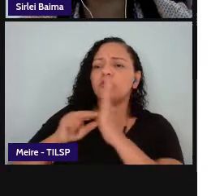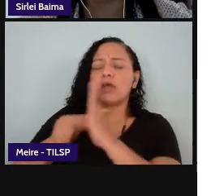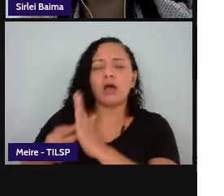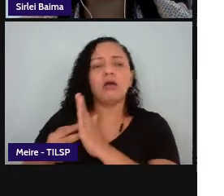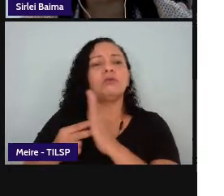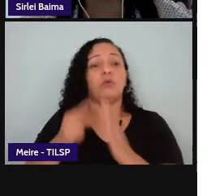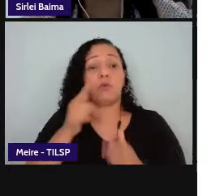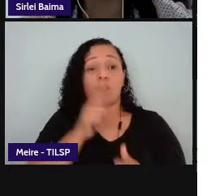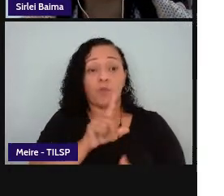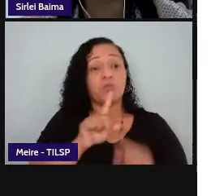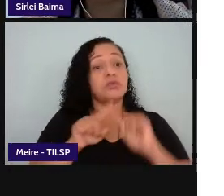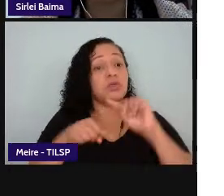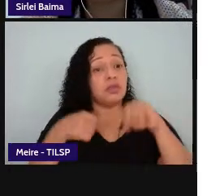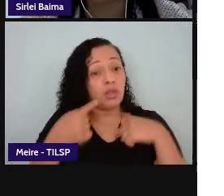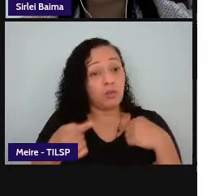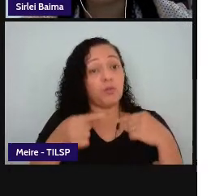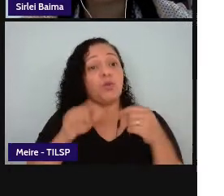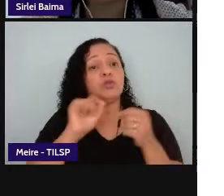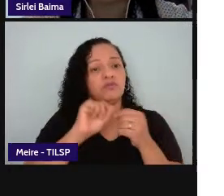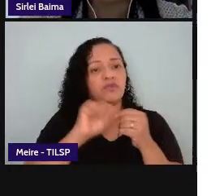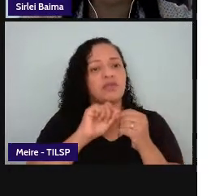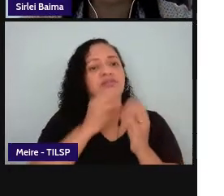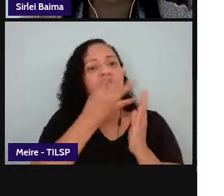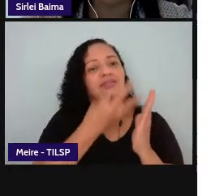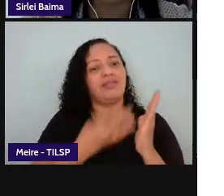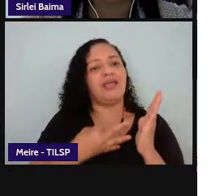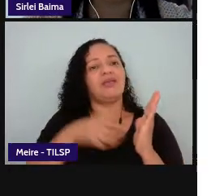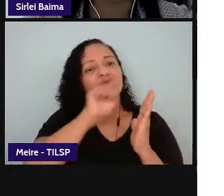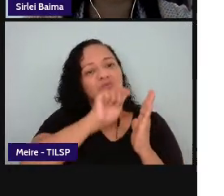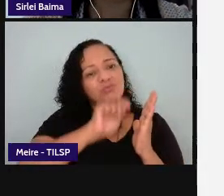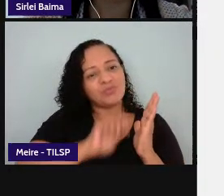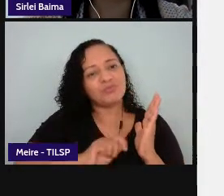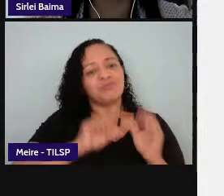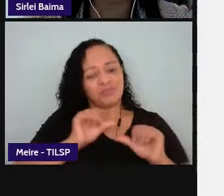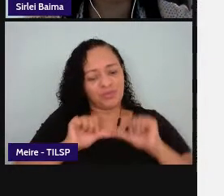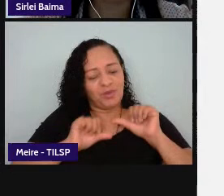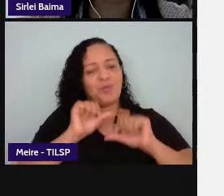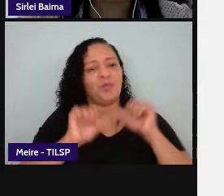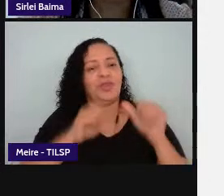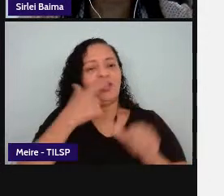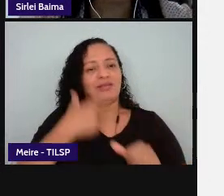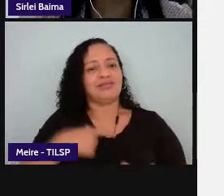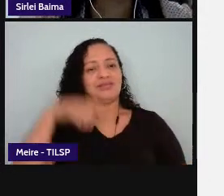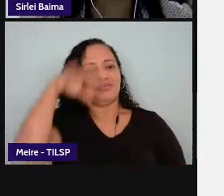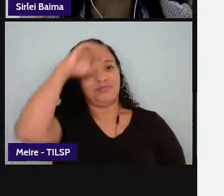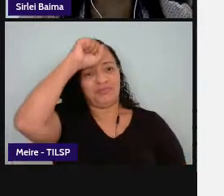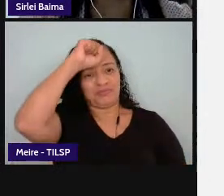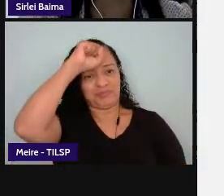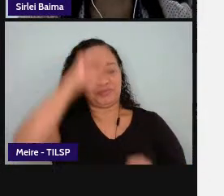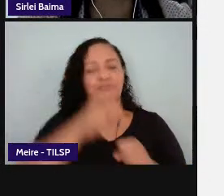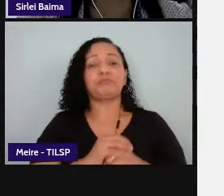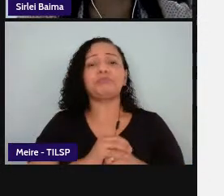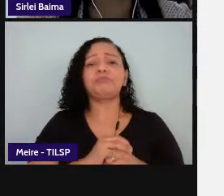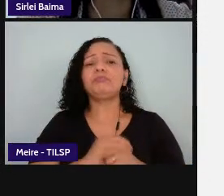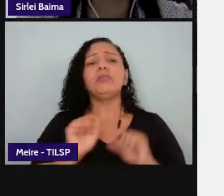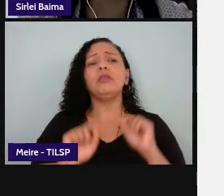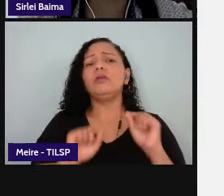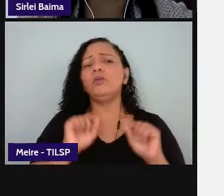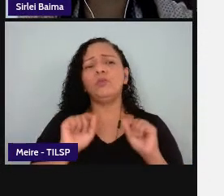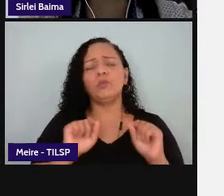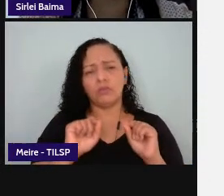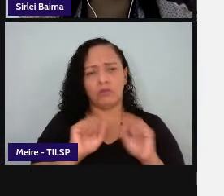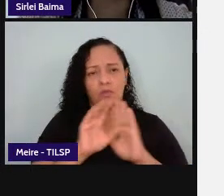um produtor de textos que transforma a partir da sua aprendizagem e o que seria então esse